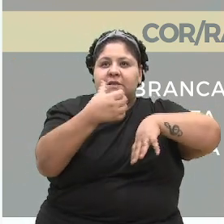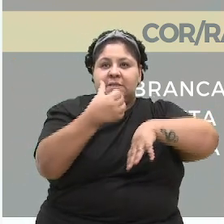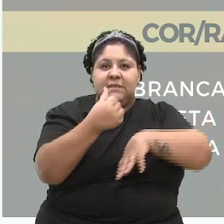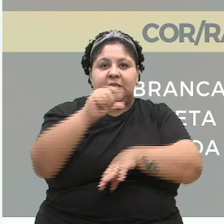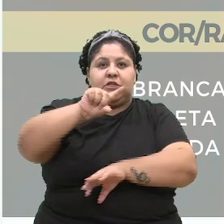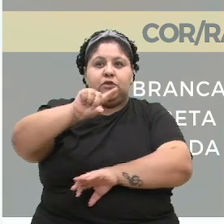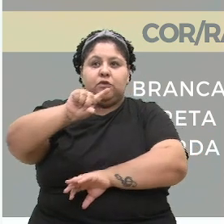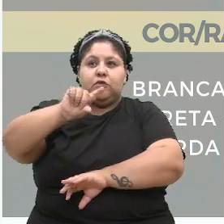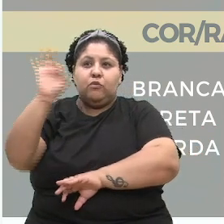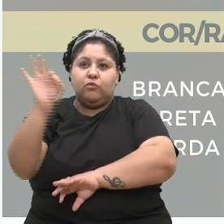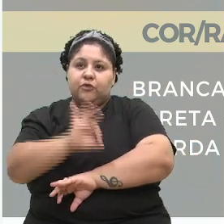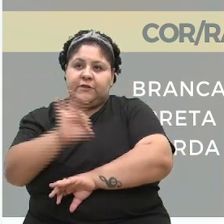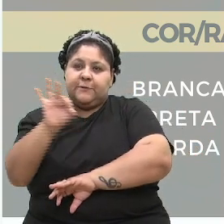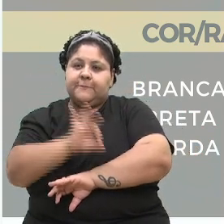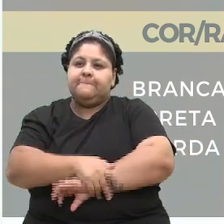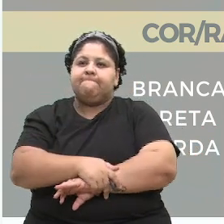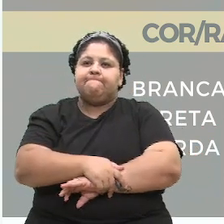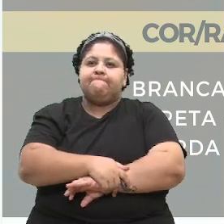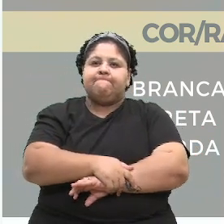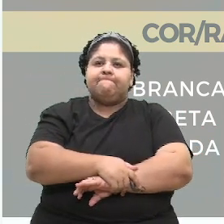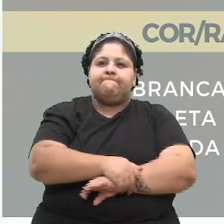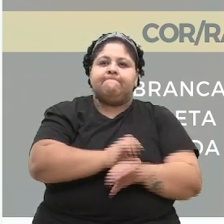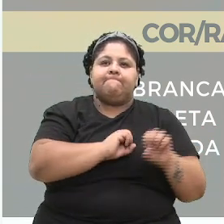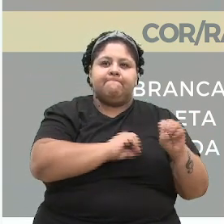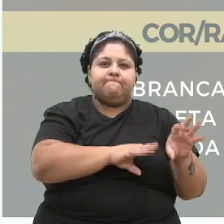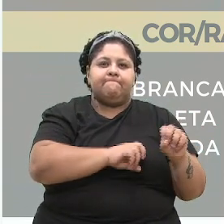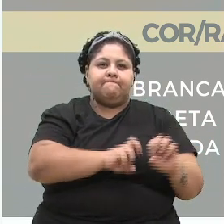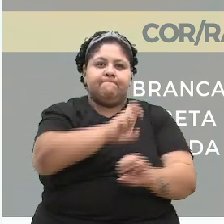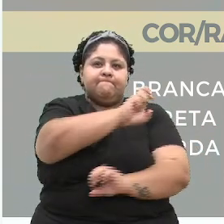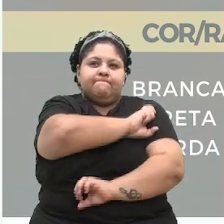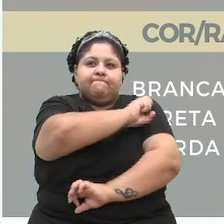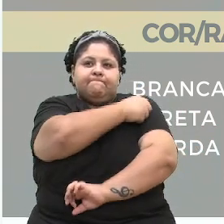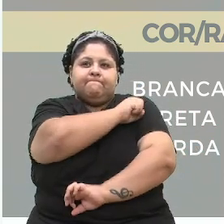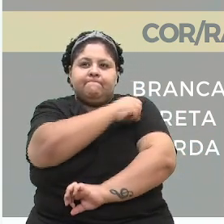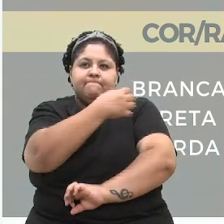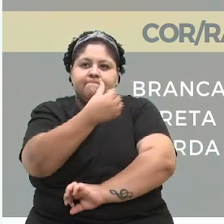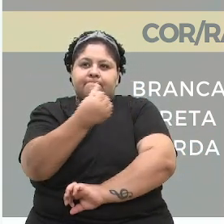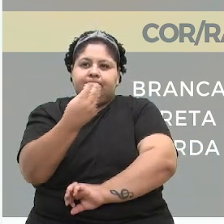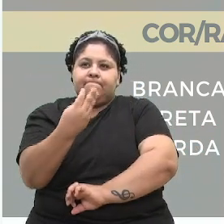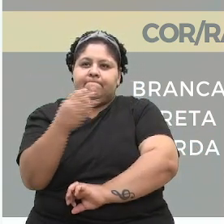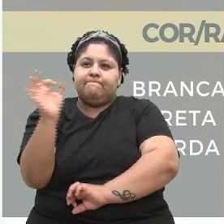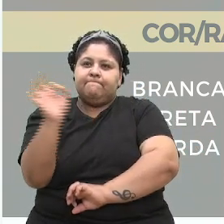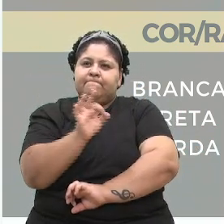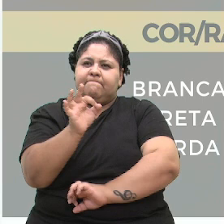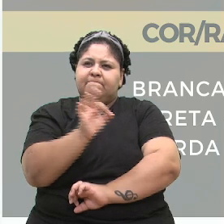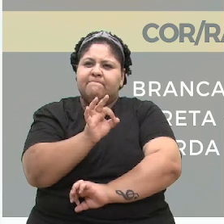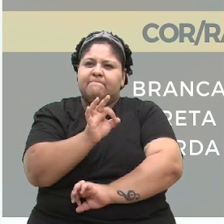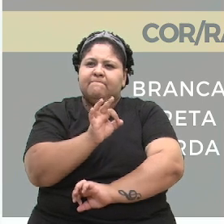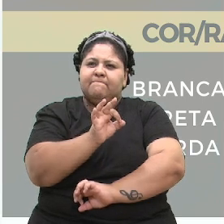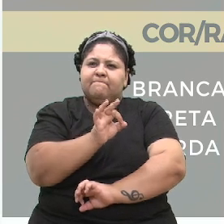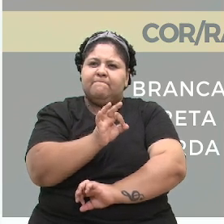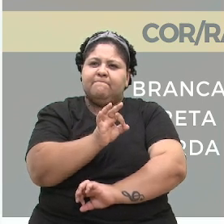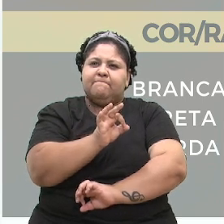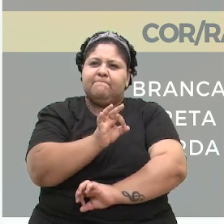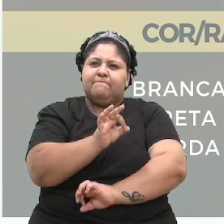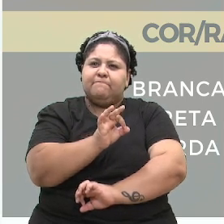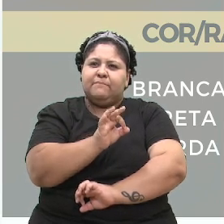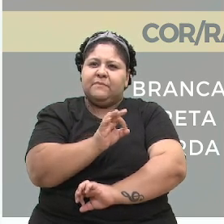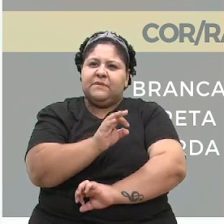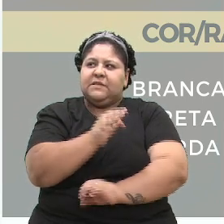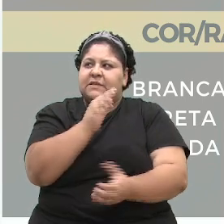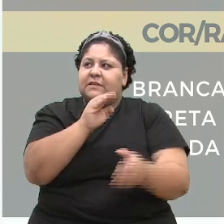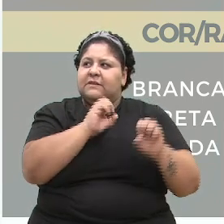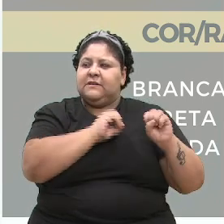ensino fundamental, 63,2%, ensino médio, 19,5% e superior, 4